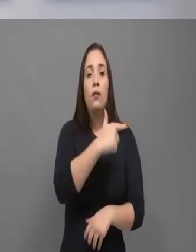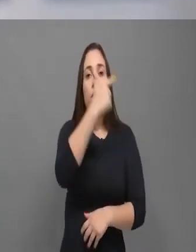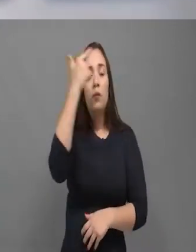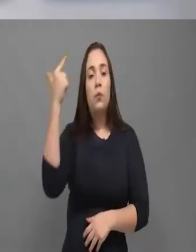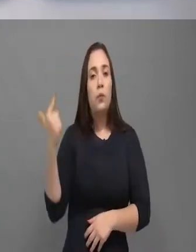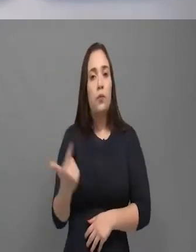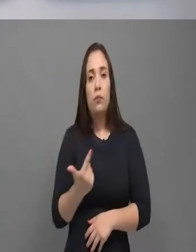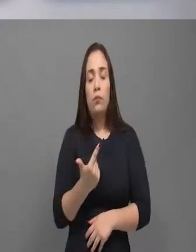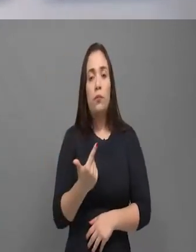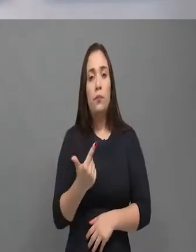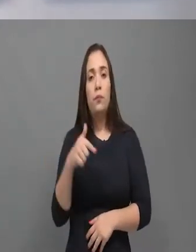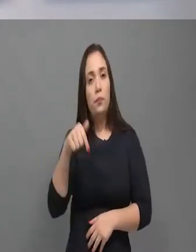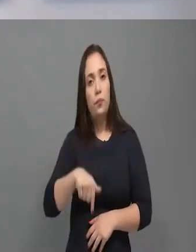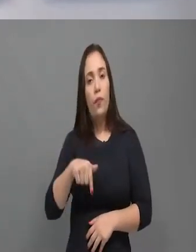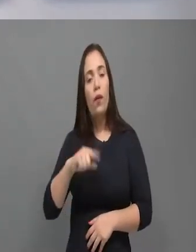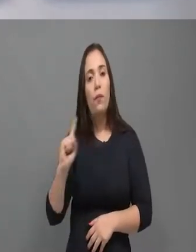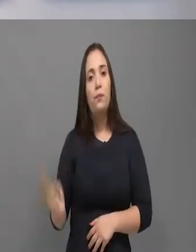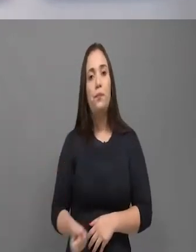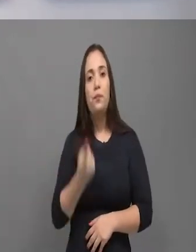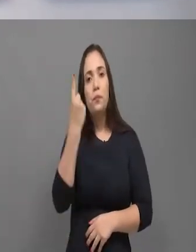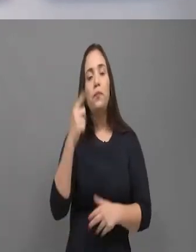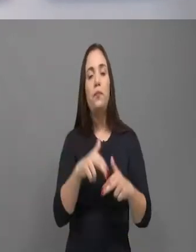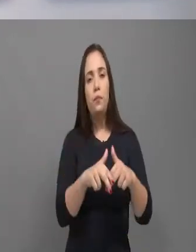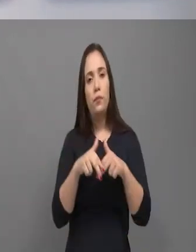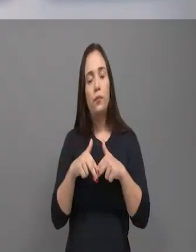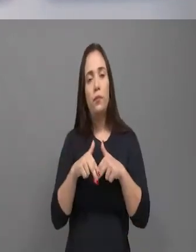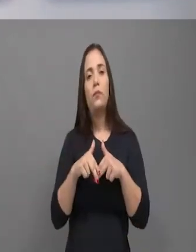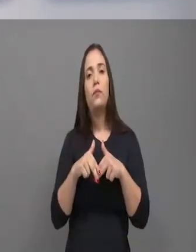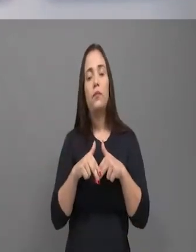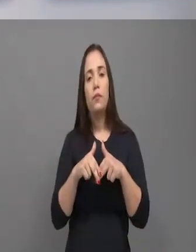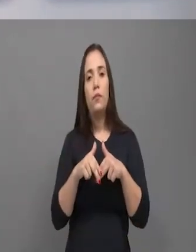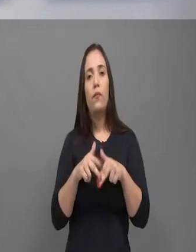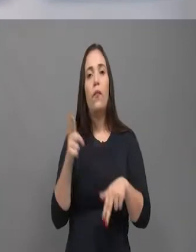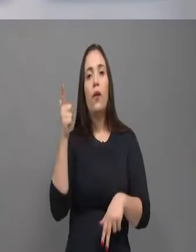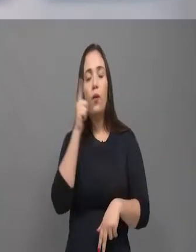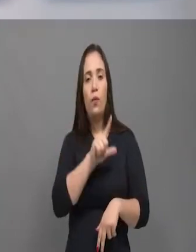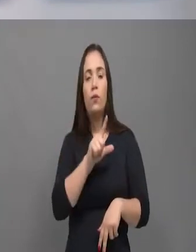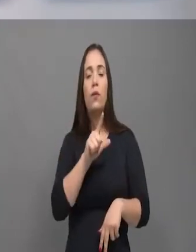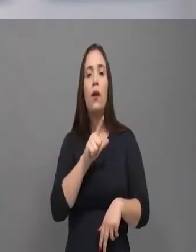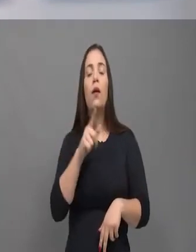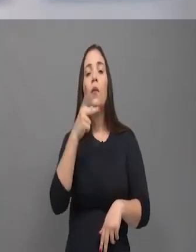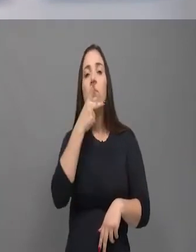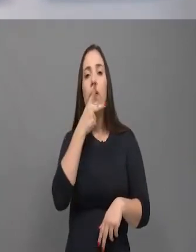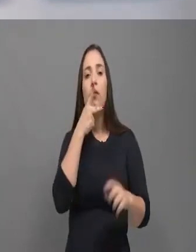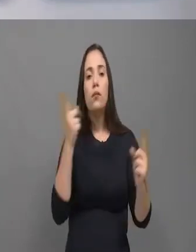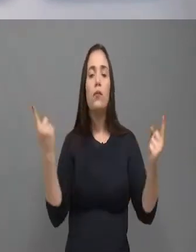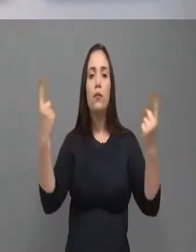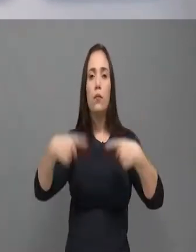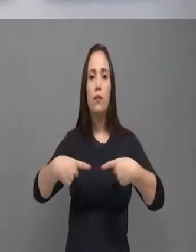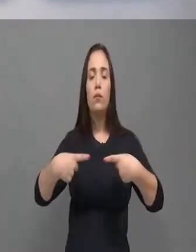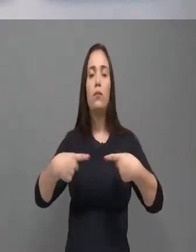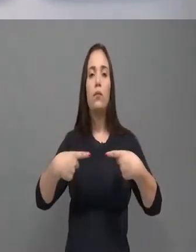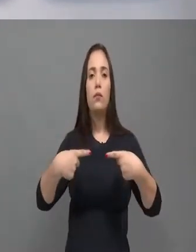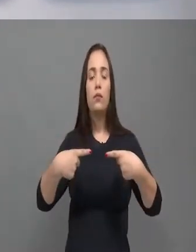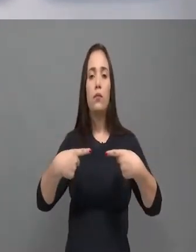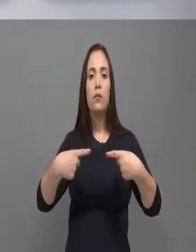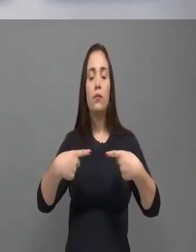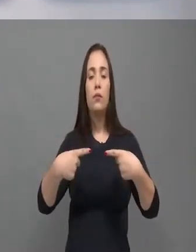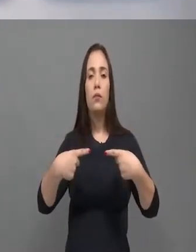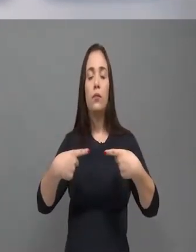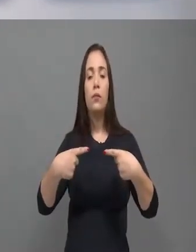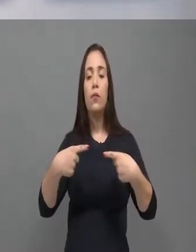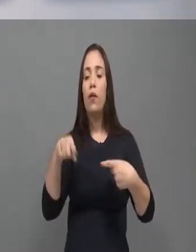Federação não estão pagando. Nunca atrasou um dia o salário do servidor. Quer dizer, na área de